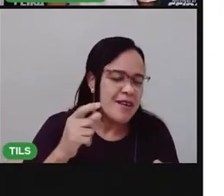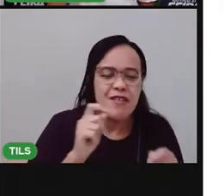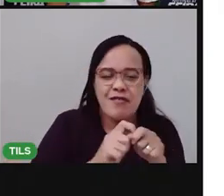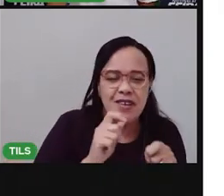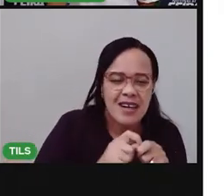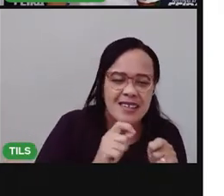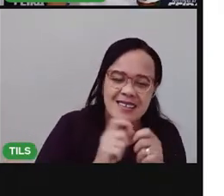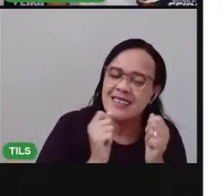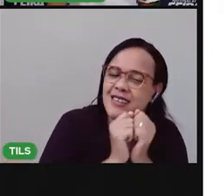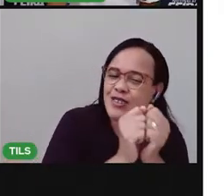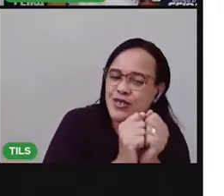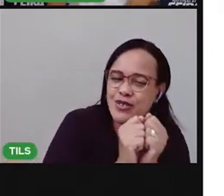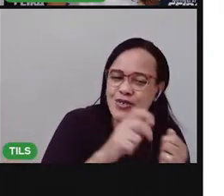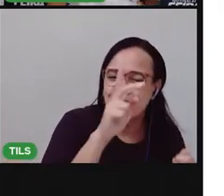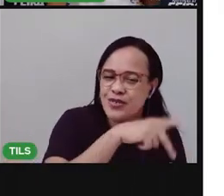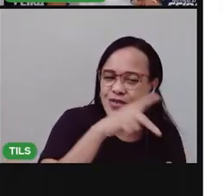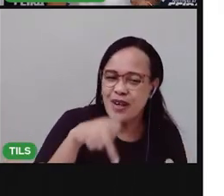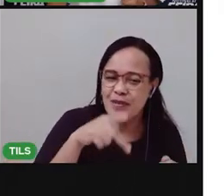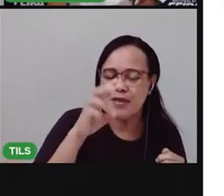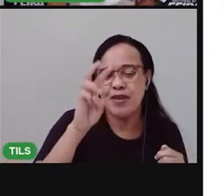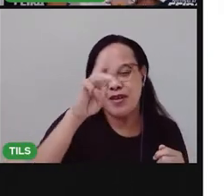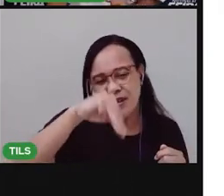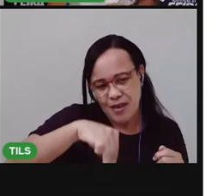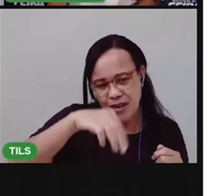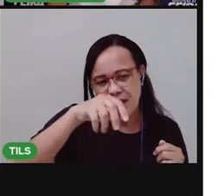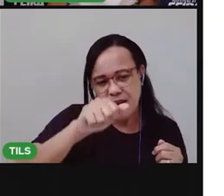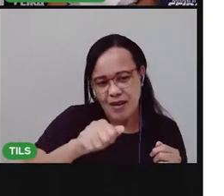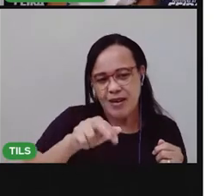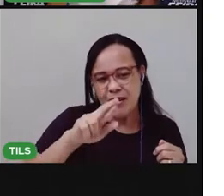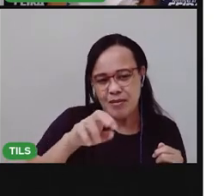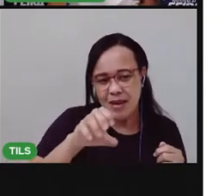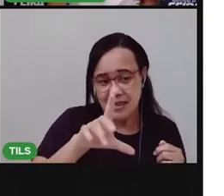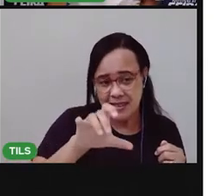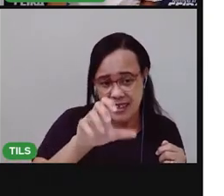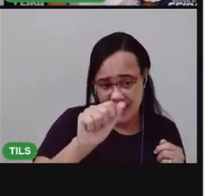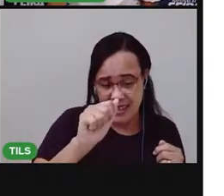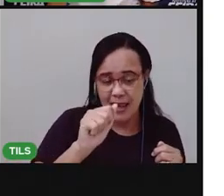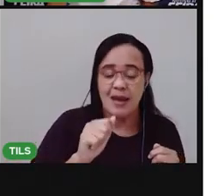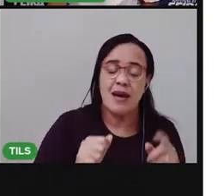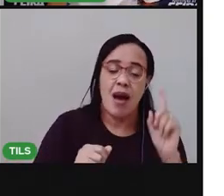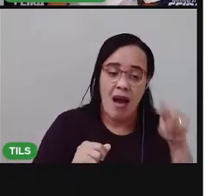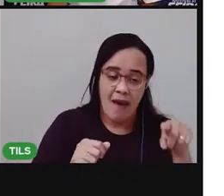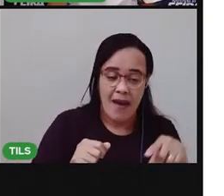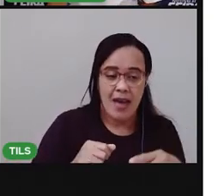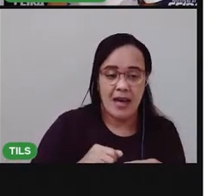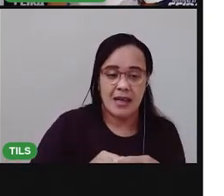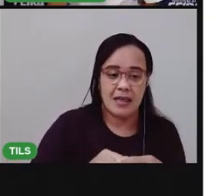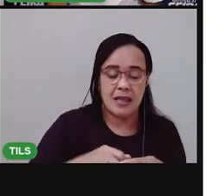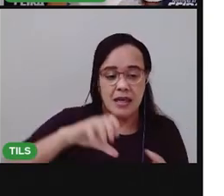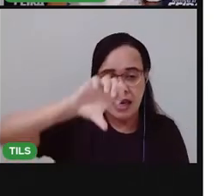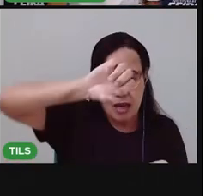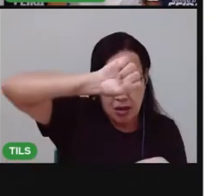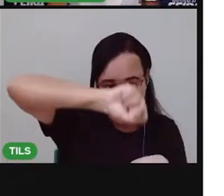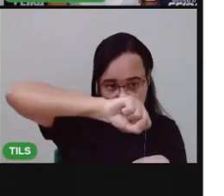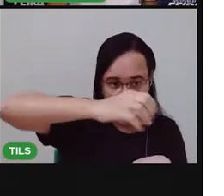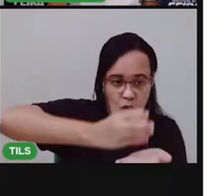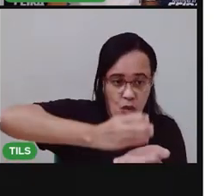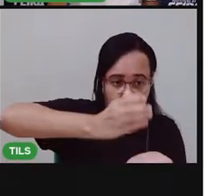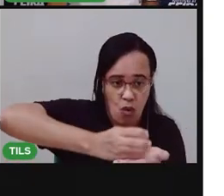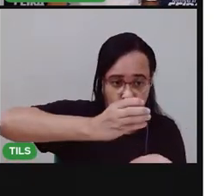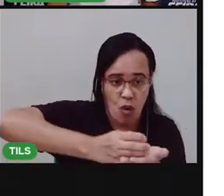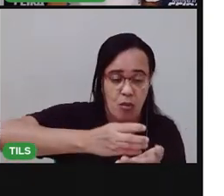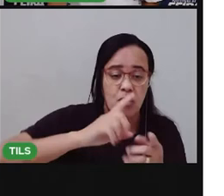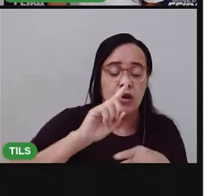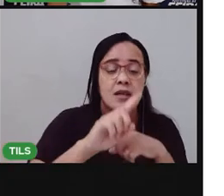também vai precisar de uma colher de chá de bicarbonato de sódio tá peça aí para